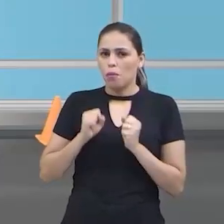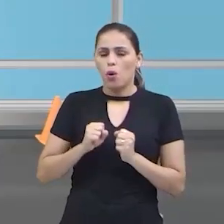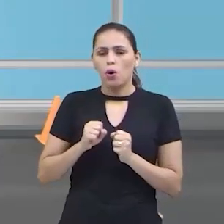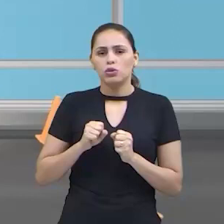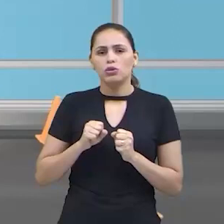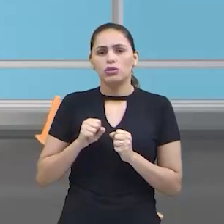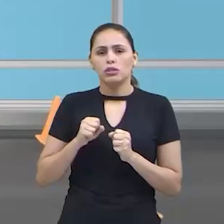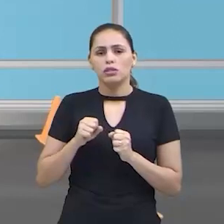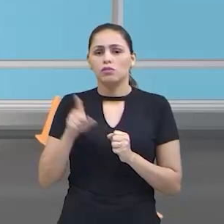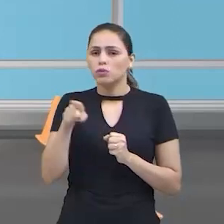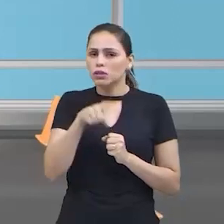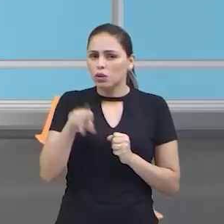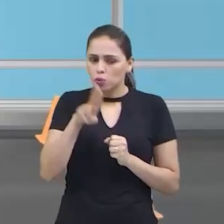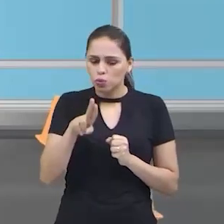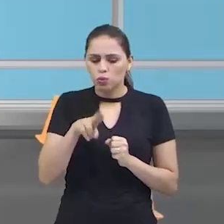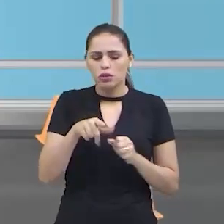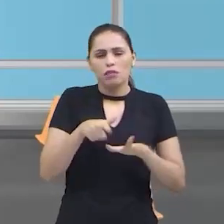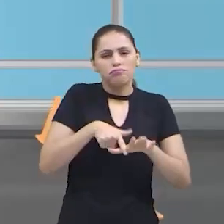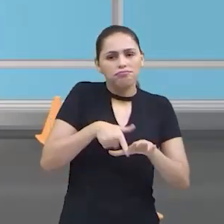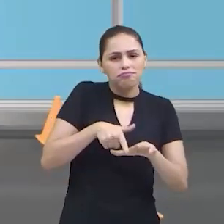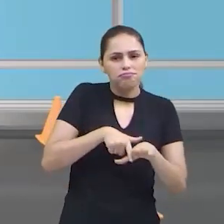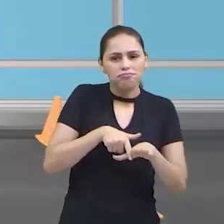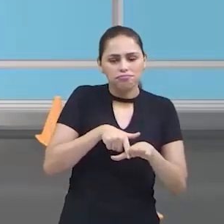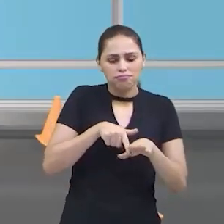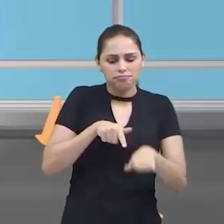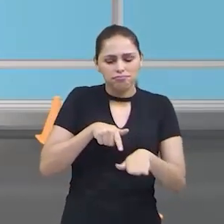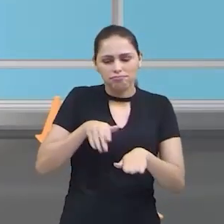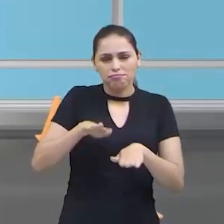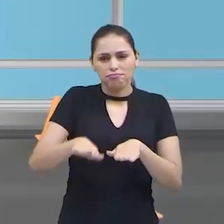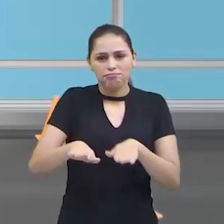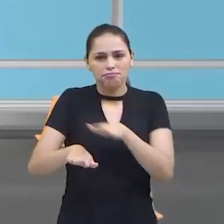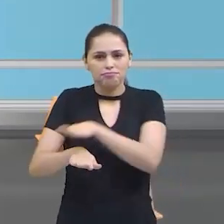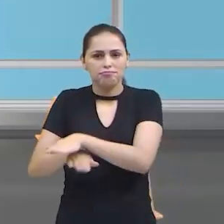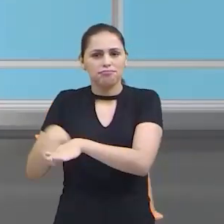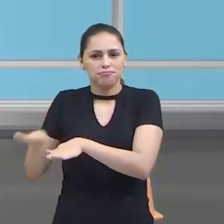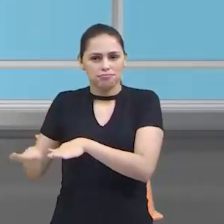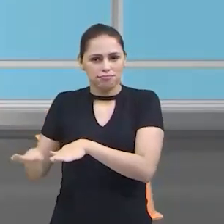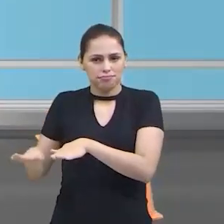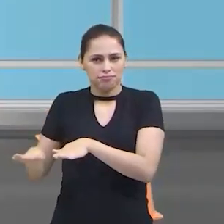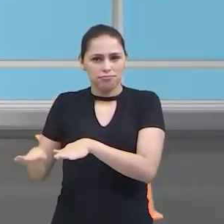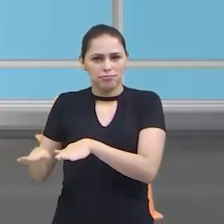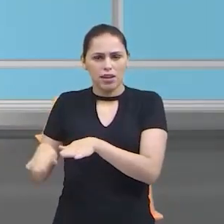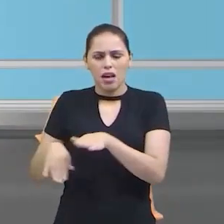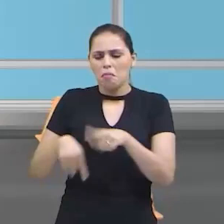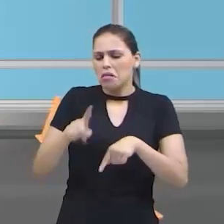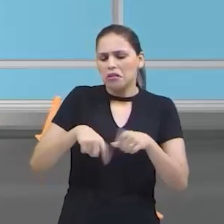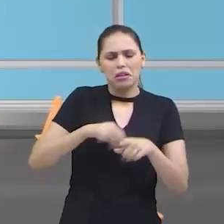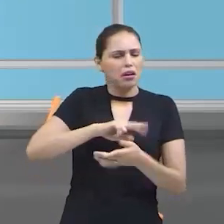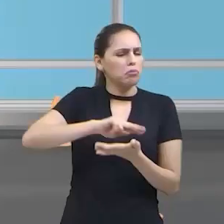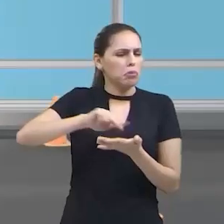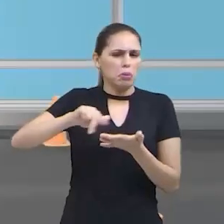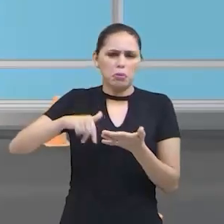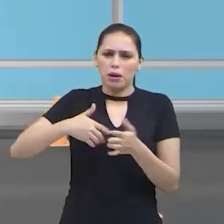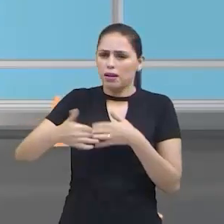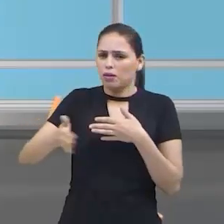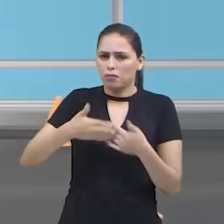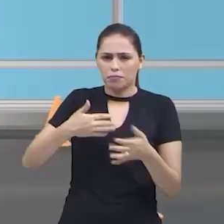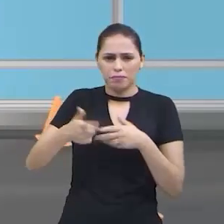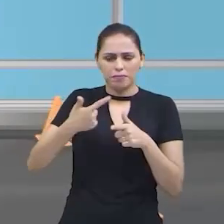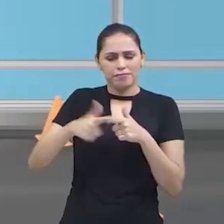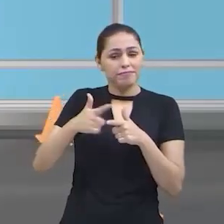Coloquei meus cones, mas aí em casa você pode colocar um sapato, os materiais de limpeza, uma vasilha. Não tem problema.